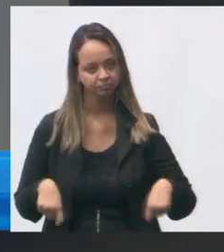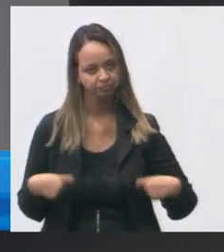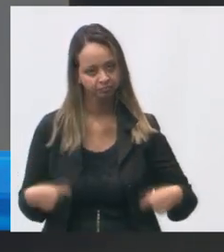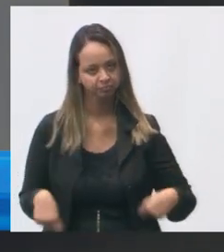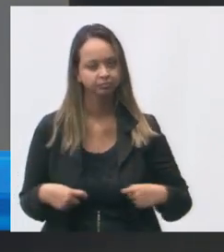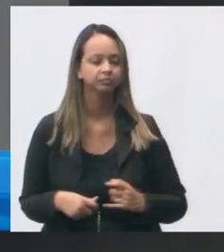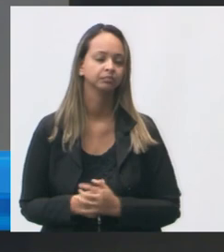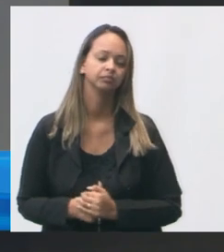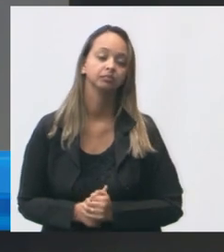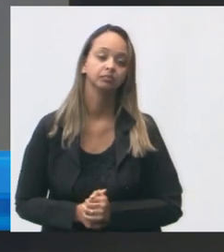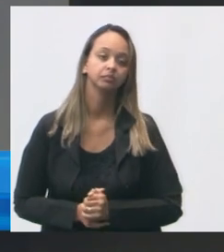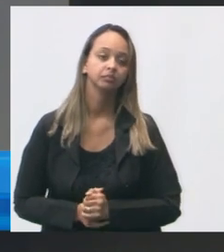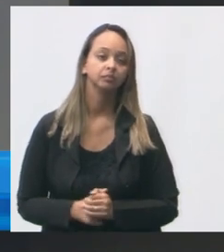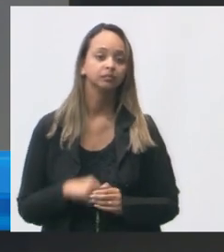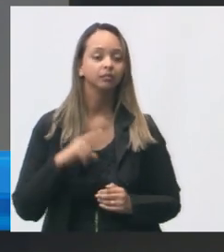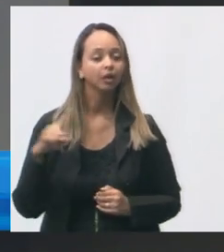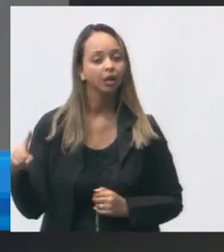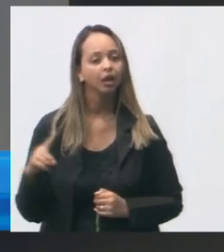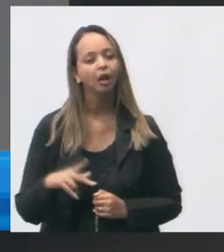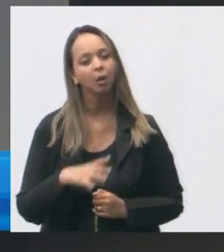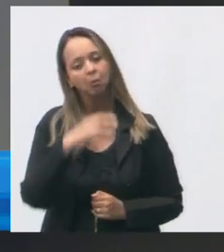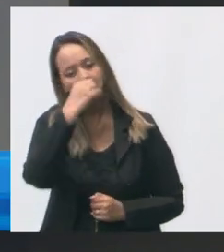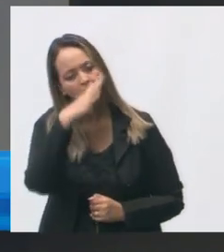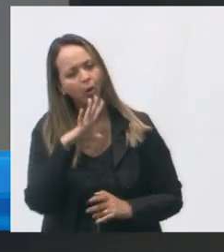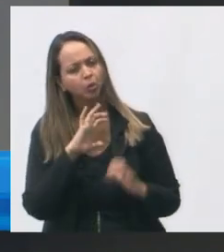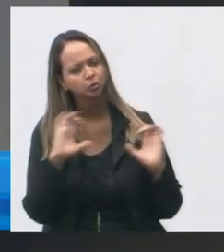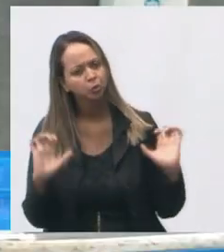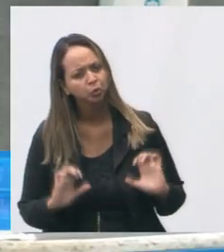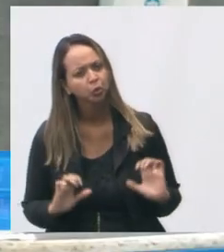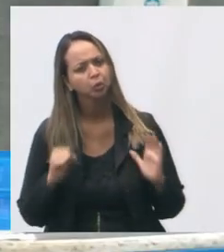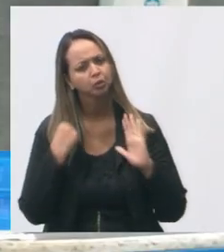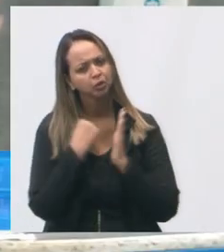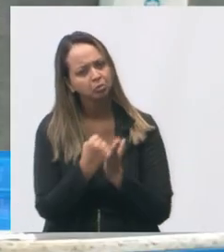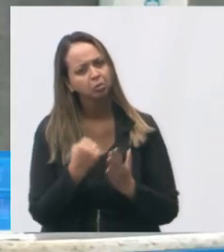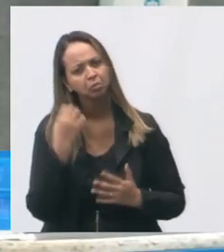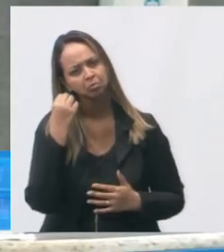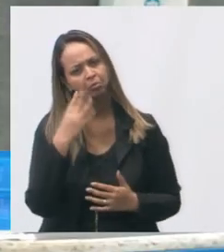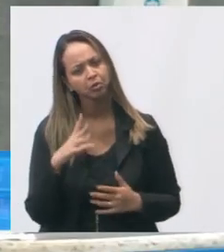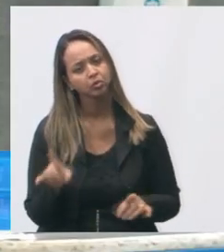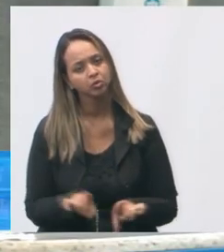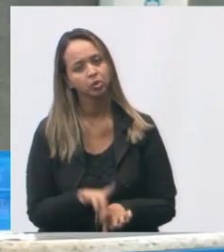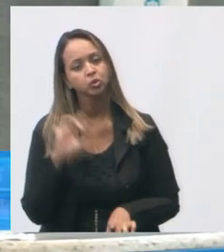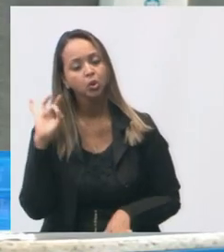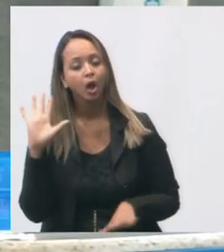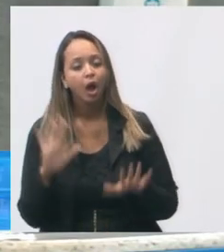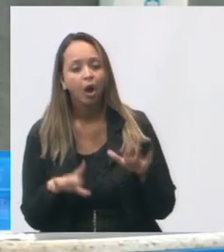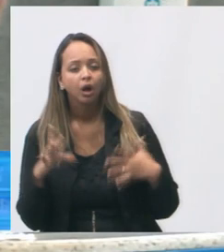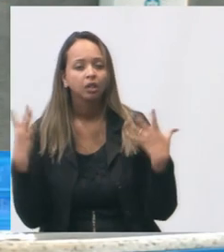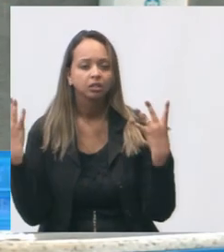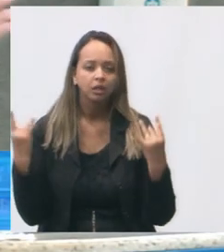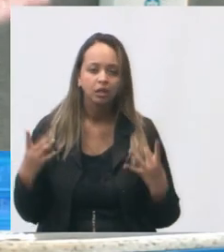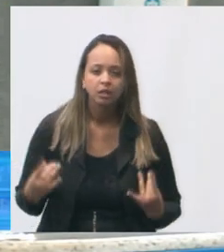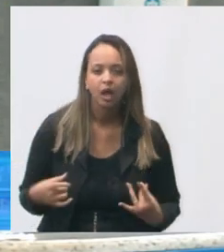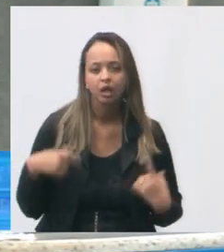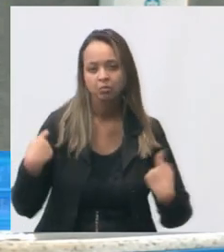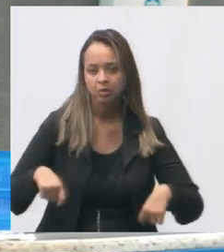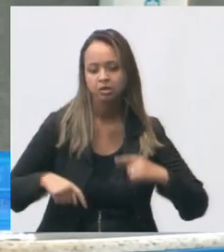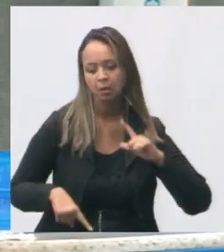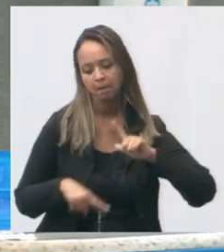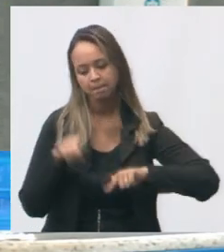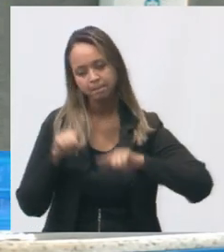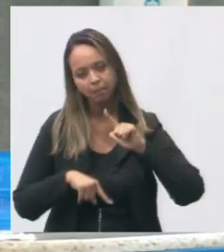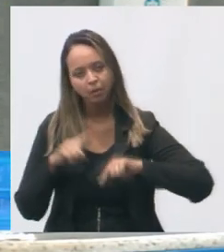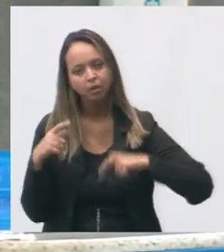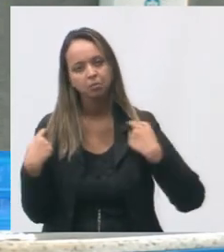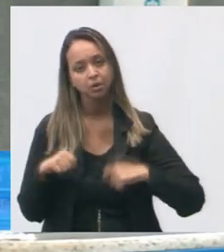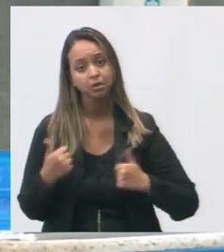então a unidade de saúde de Jesus do Nazaré também é uma estrutura muito boa atendimento muito bom apenas alguns detalhes ali de mobiliário e também